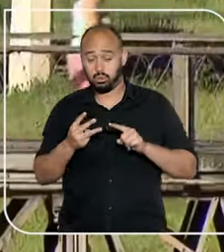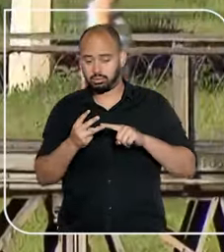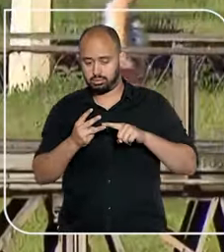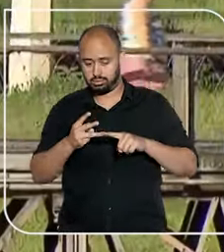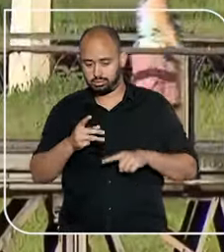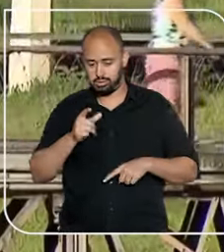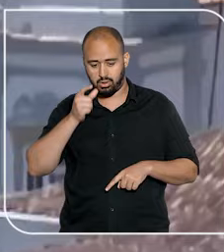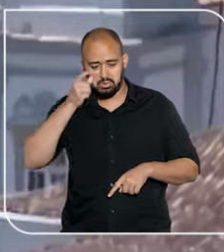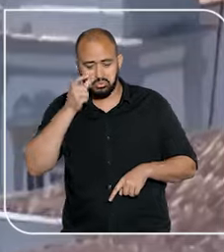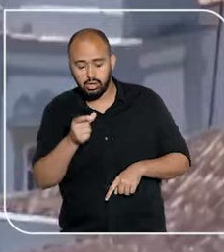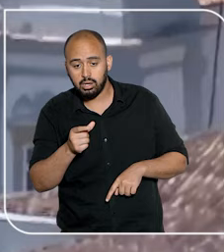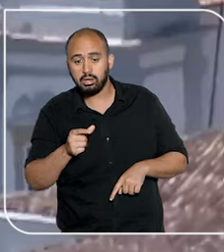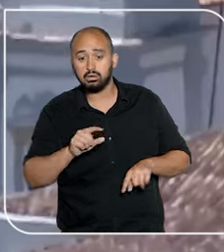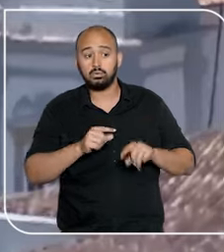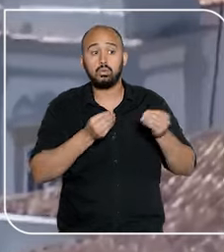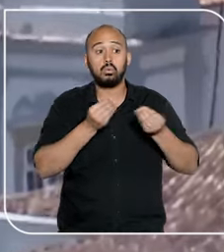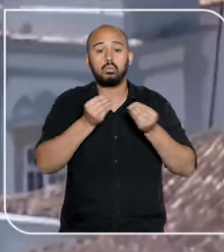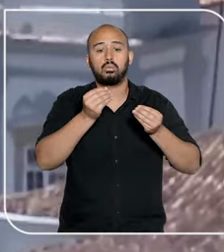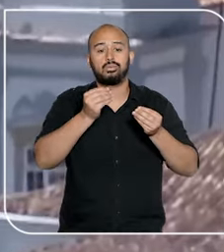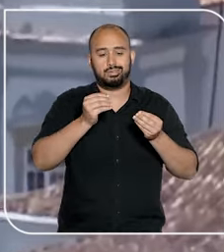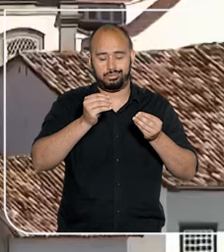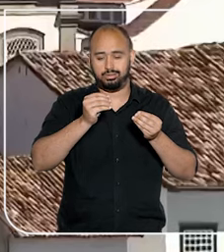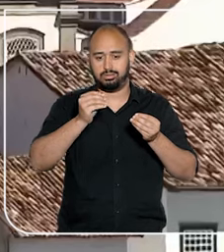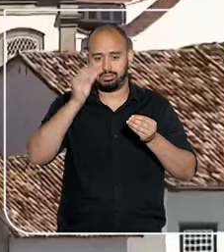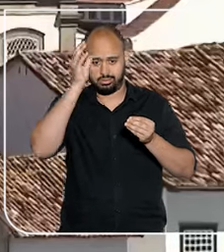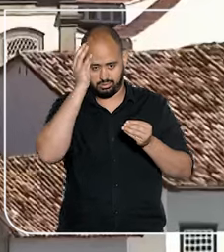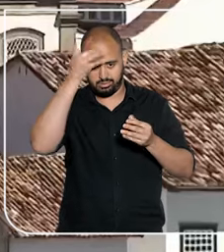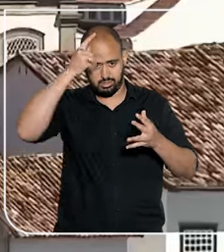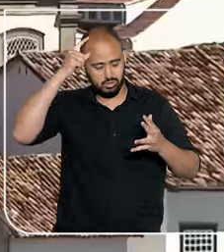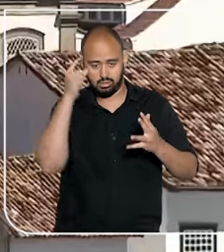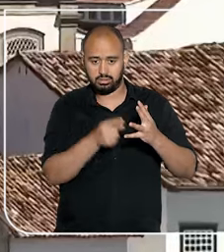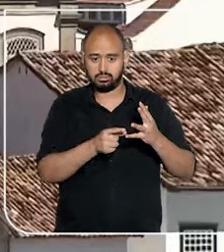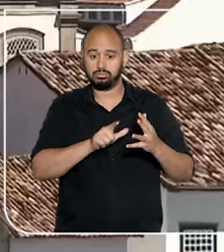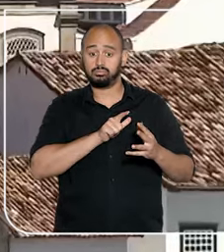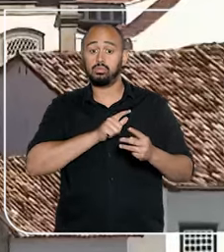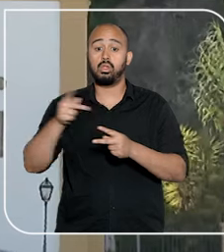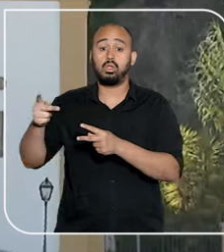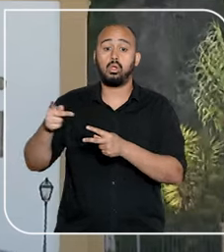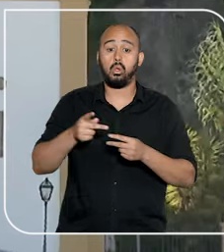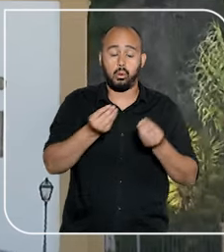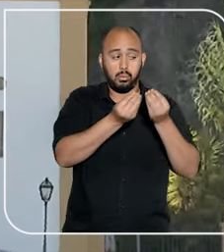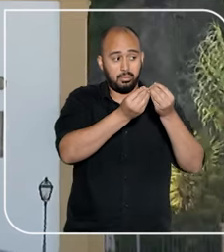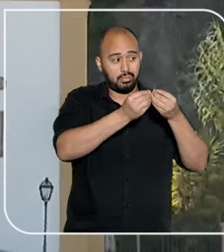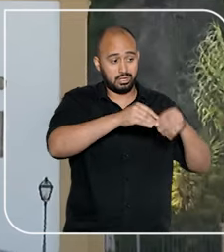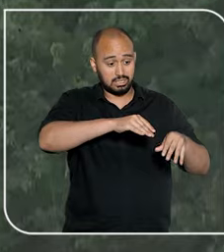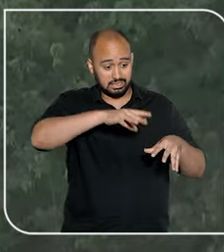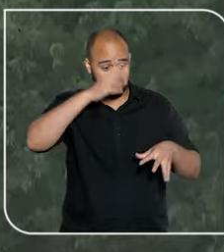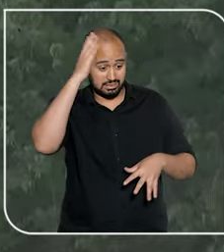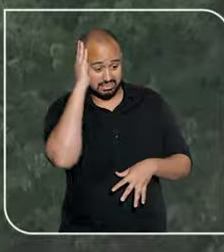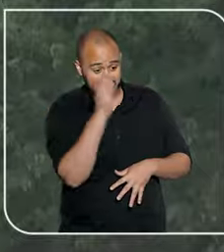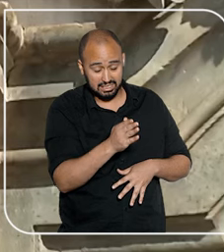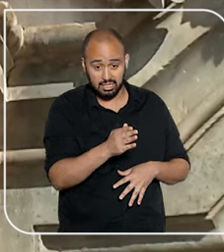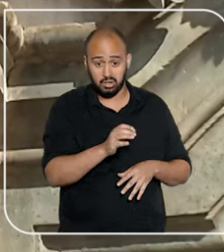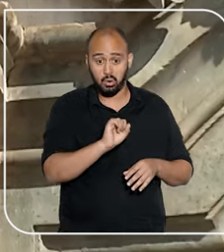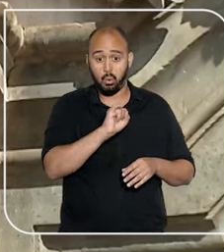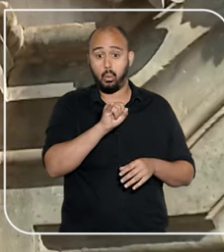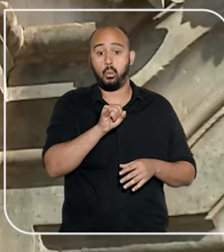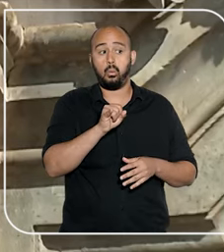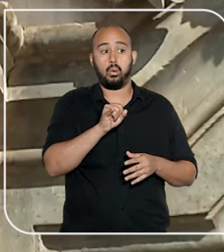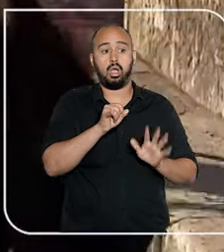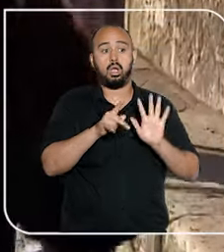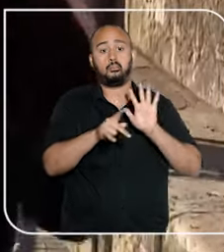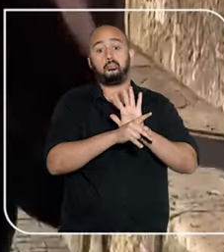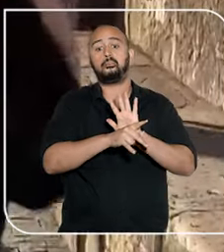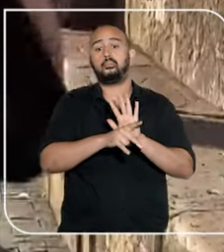terceiro interessado, pois não ficou demonstrado de que forma a decisão monocrática gravada teria trazido prejuízos diretos e